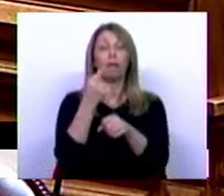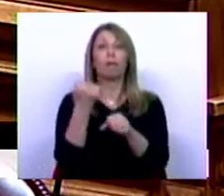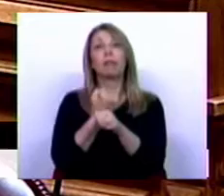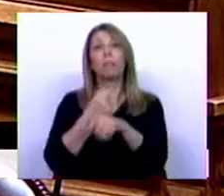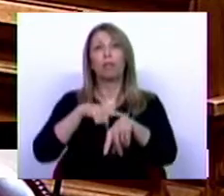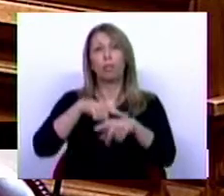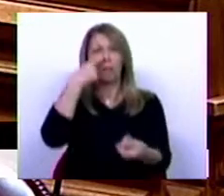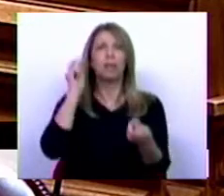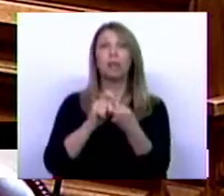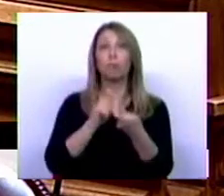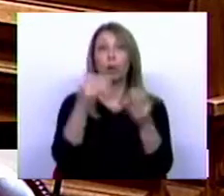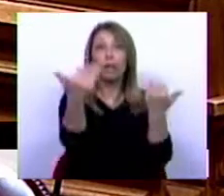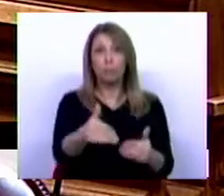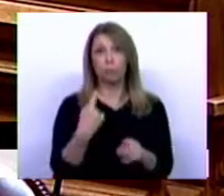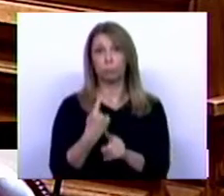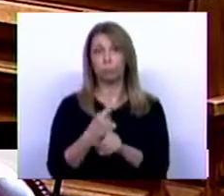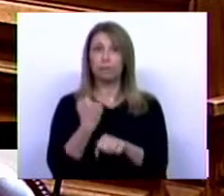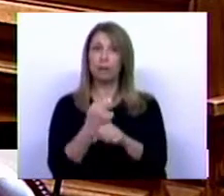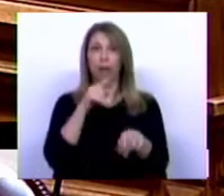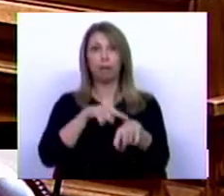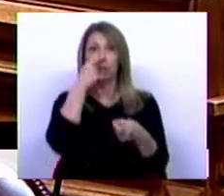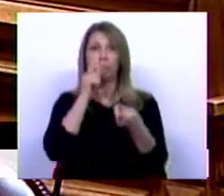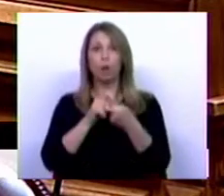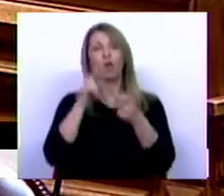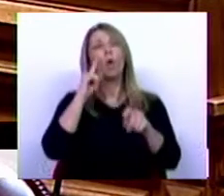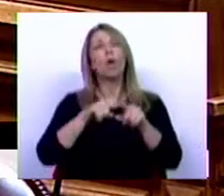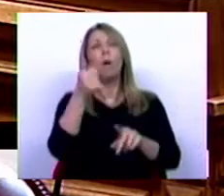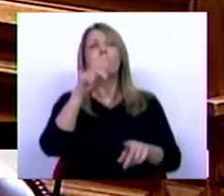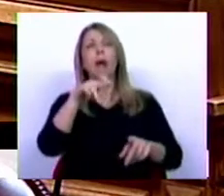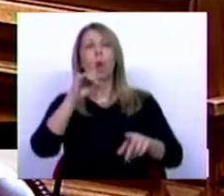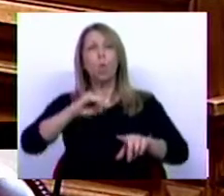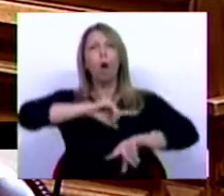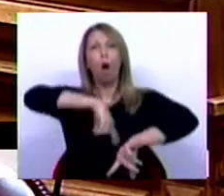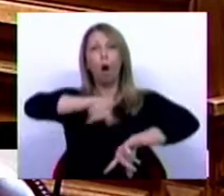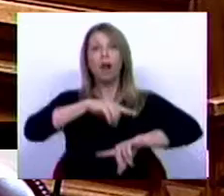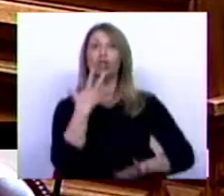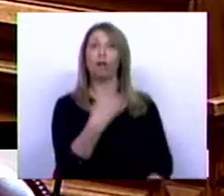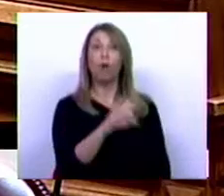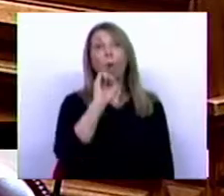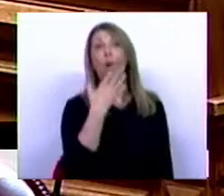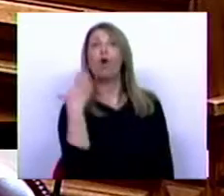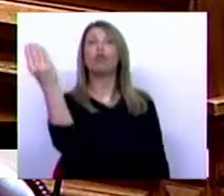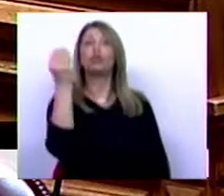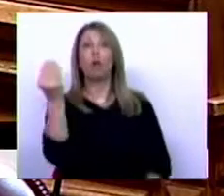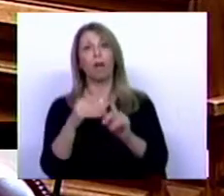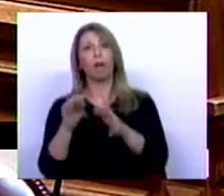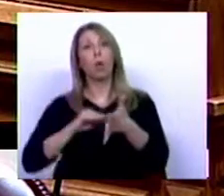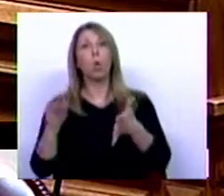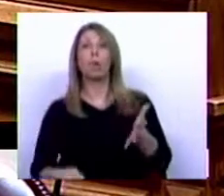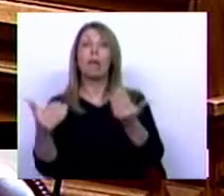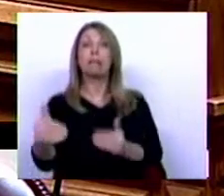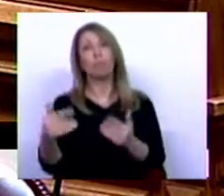nas limitações ao próprio trabalho temporário, no fim de banco de horas individual ou na impossibilidade de contratar um jovem a termo só porque é um jovem. Com